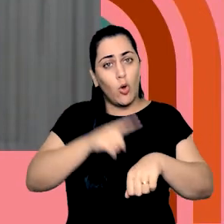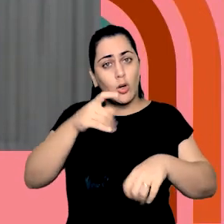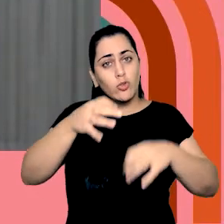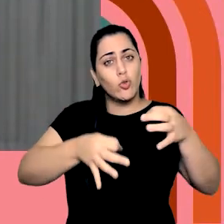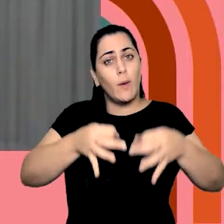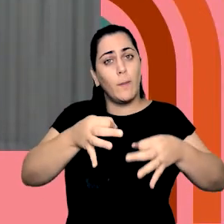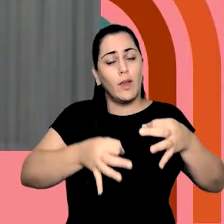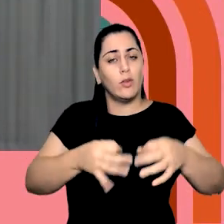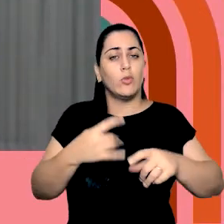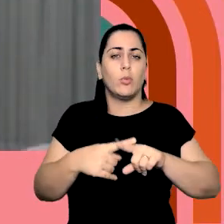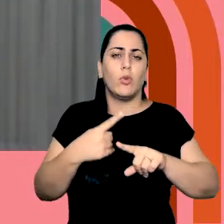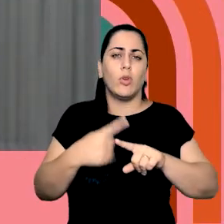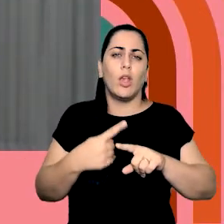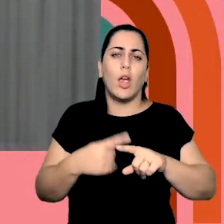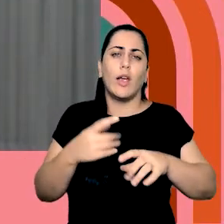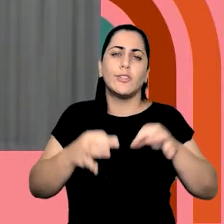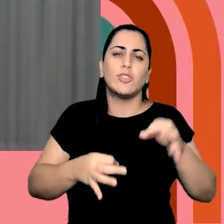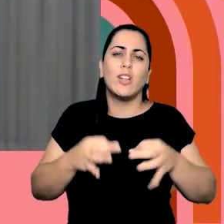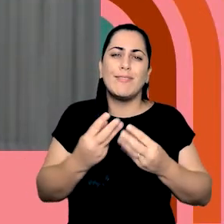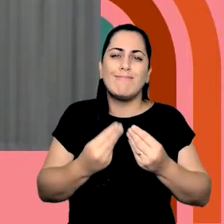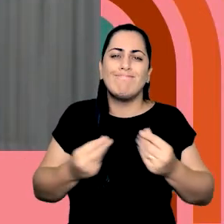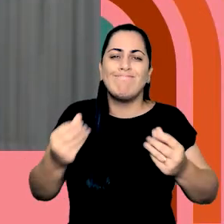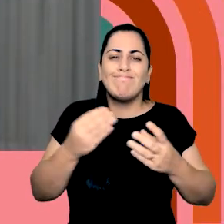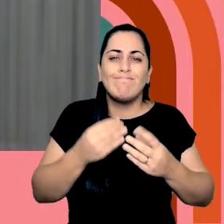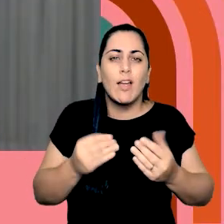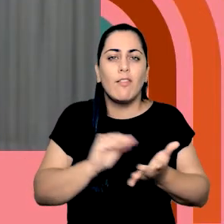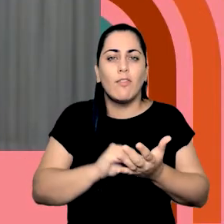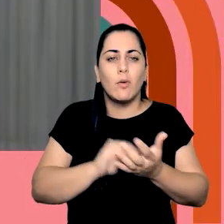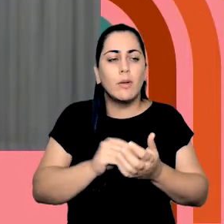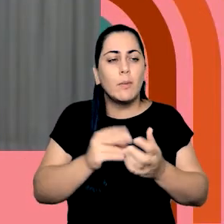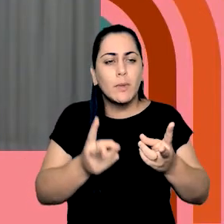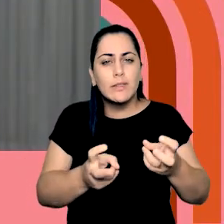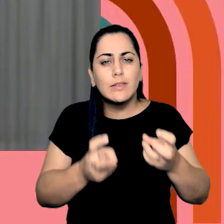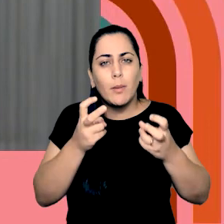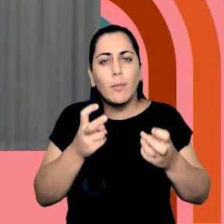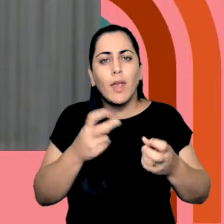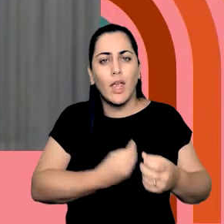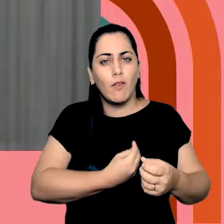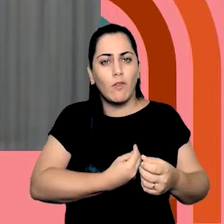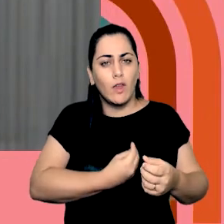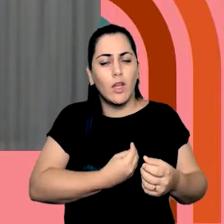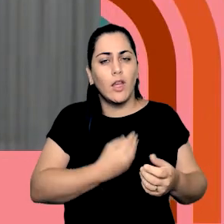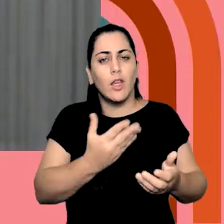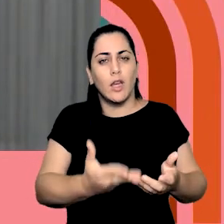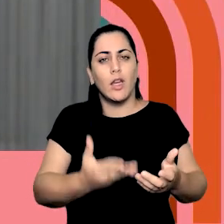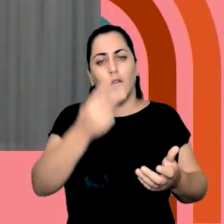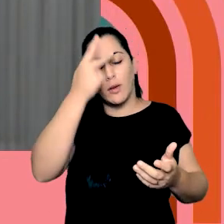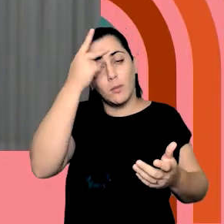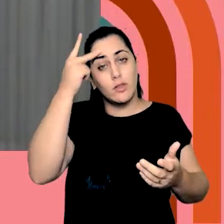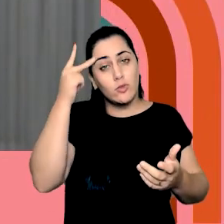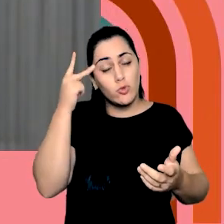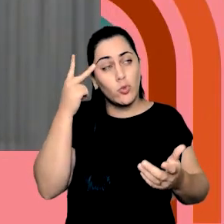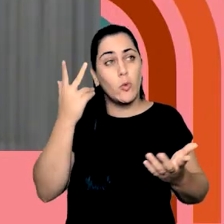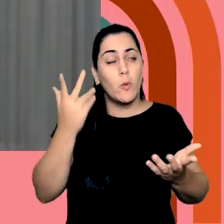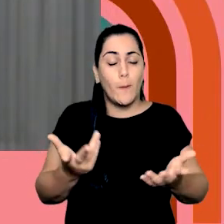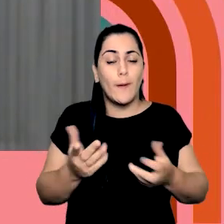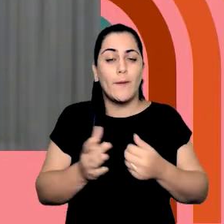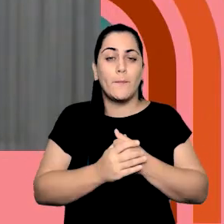Porque julgar de uma forma abstrata, desconsiderando a realidade que foi muito